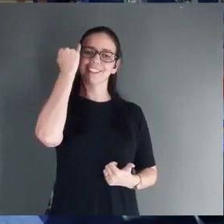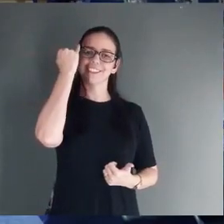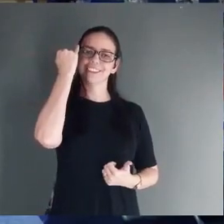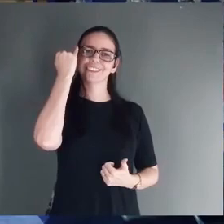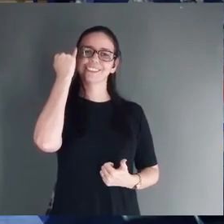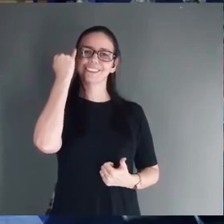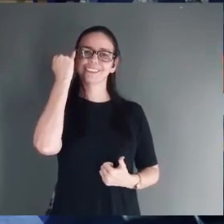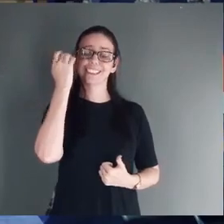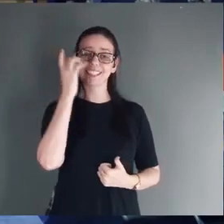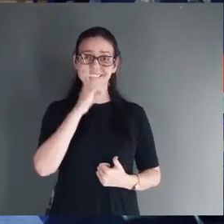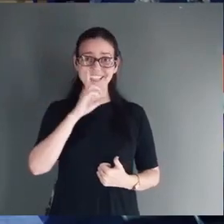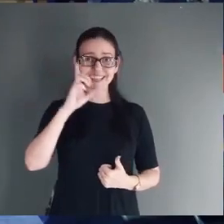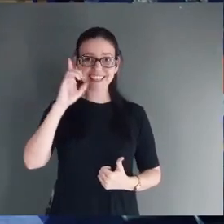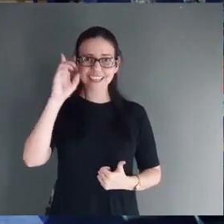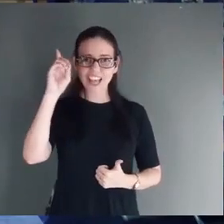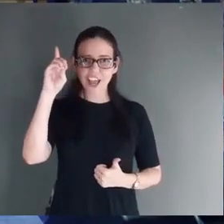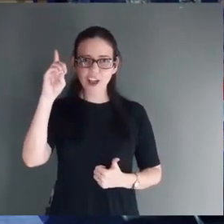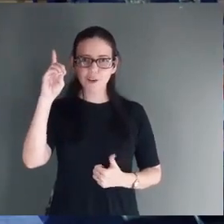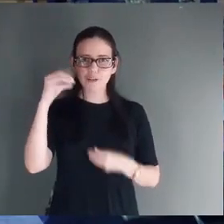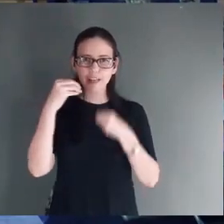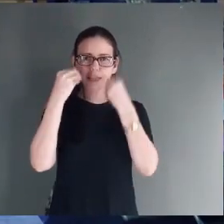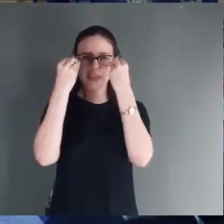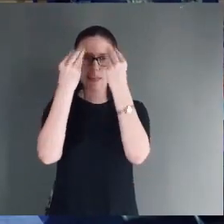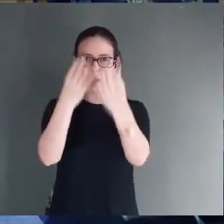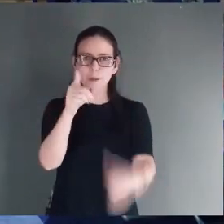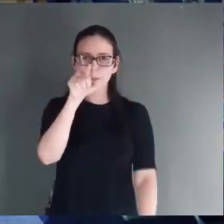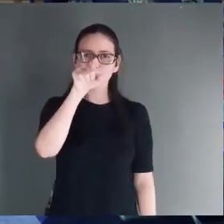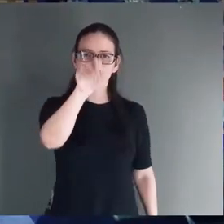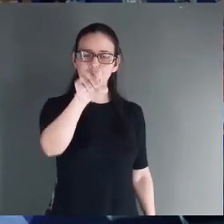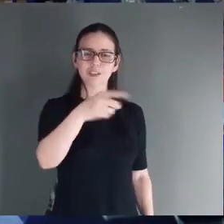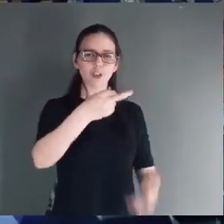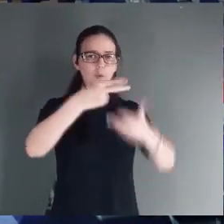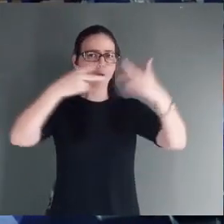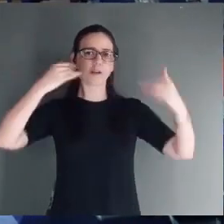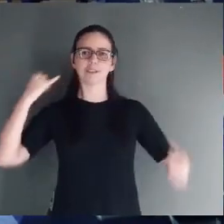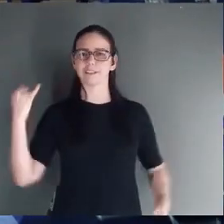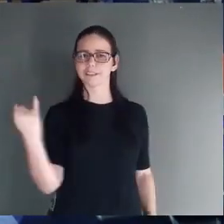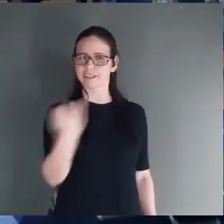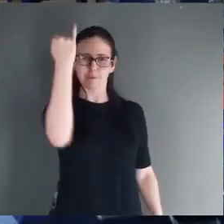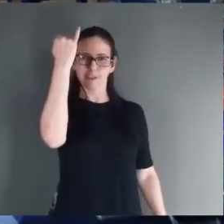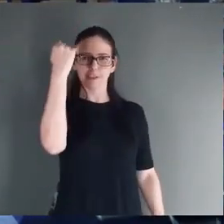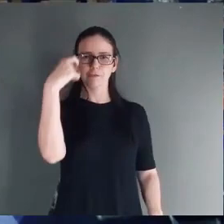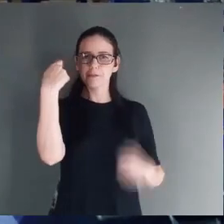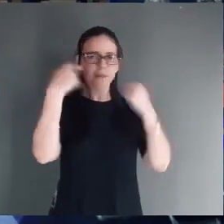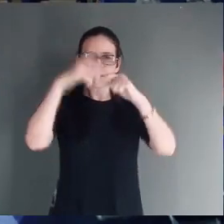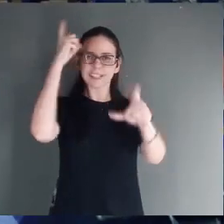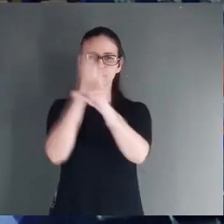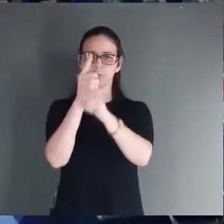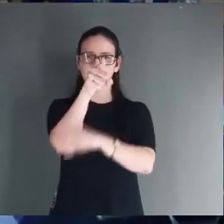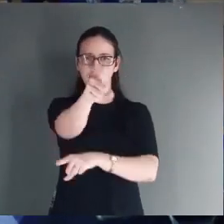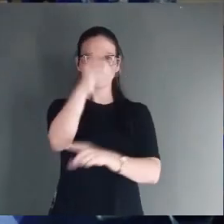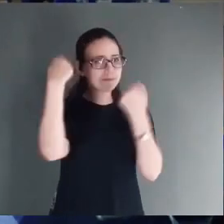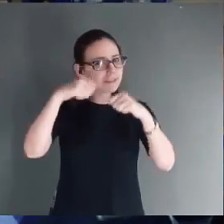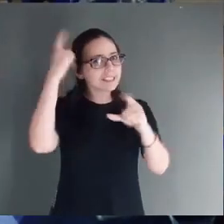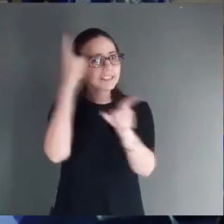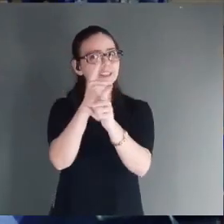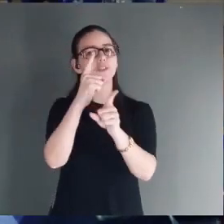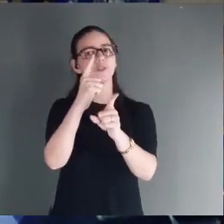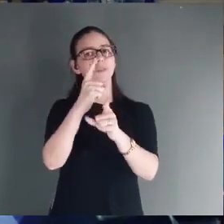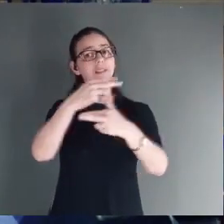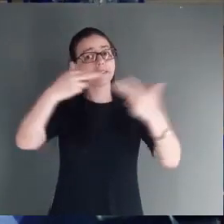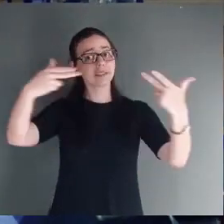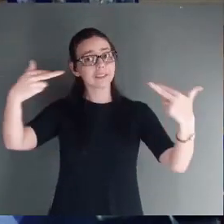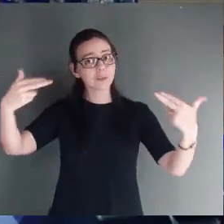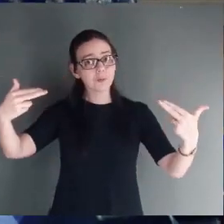Ei. Deus colocou algo em você. Que precisa ser descoberto. Tem tesouros dentro de você. Que nem você sabe que